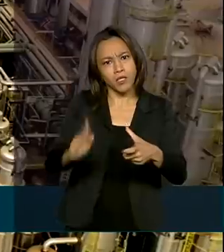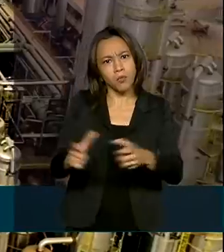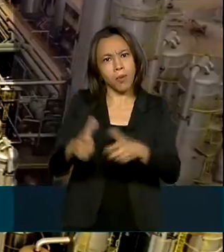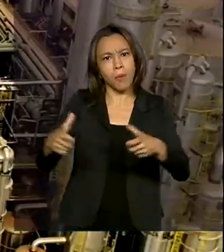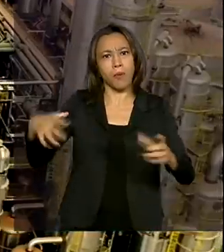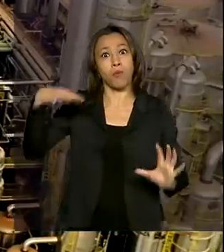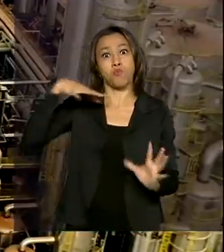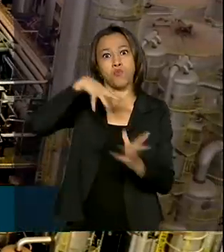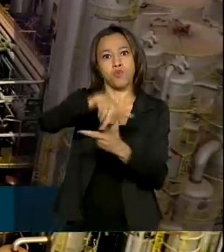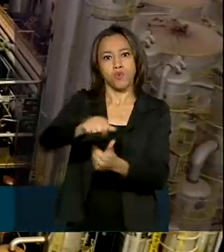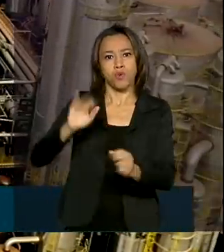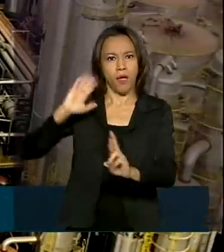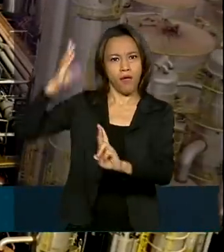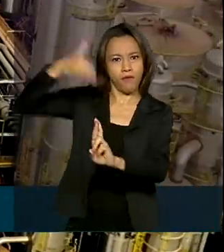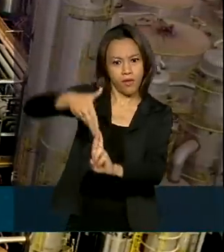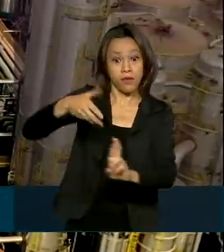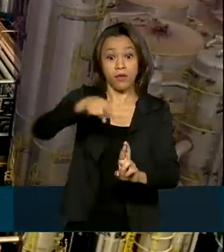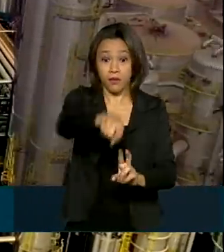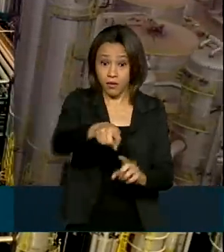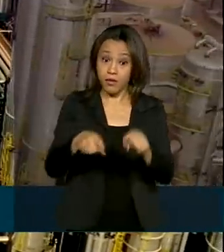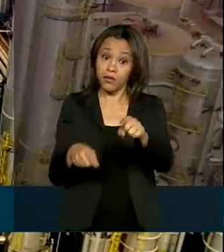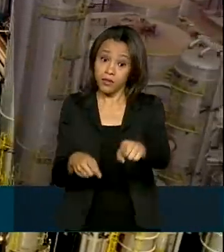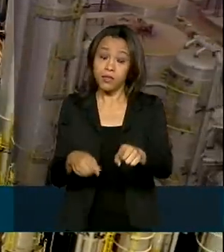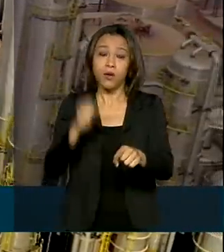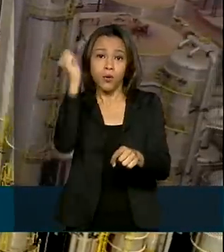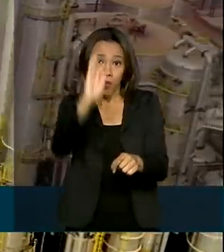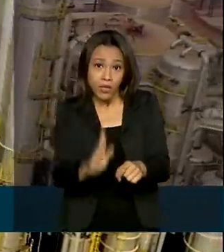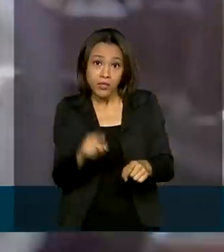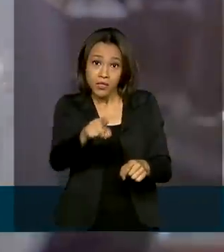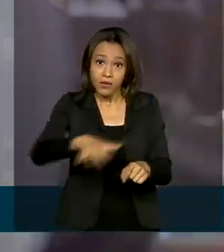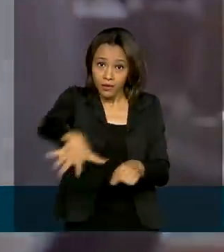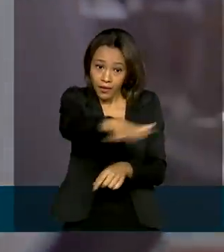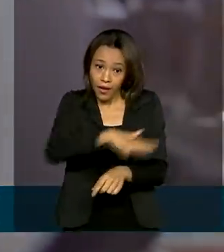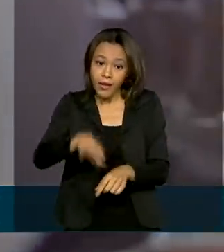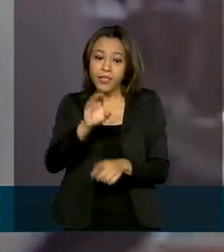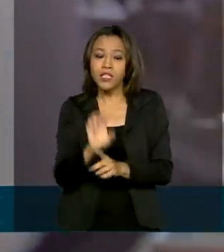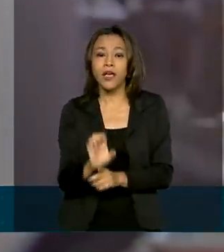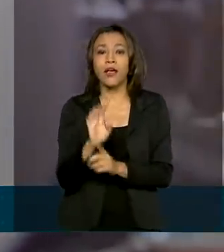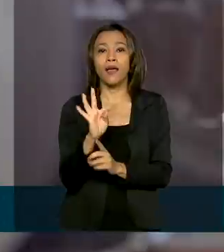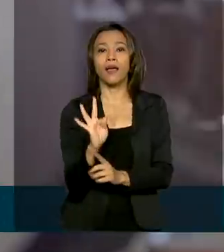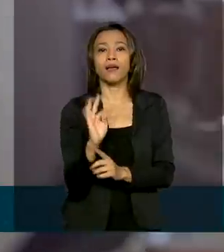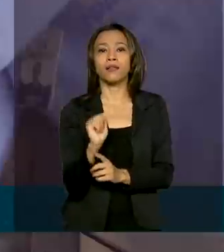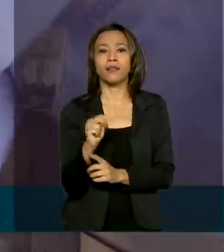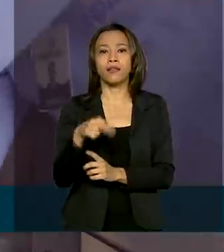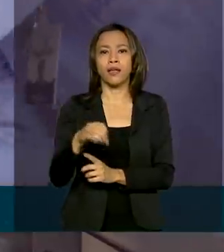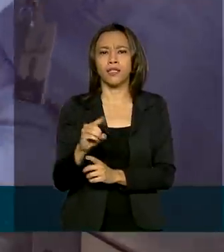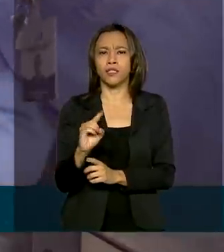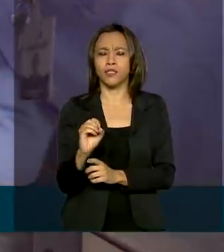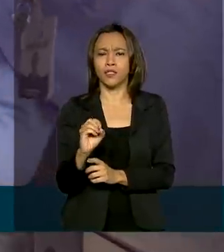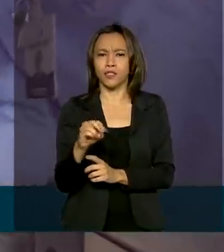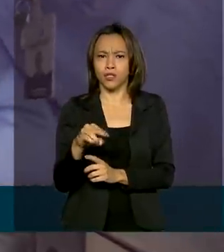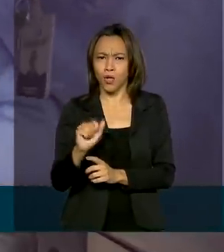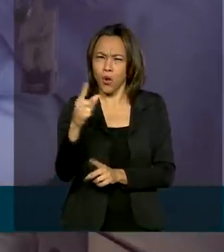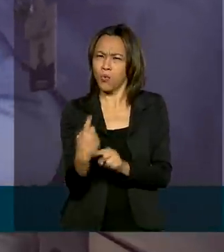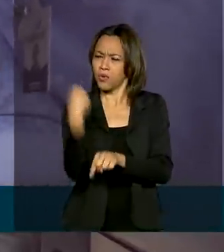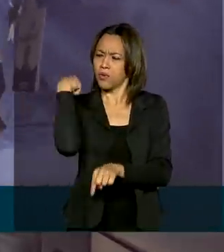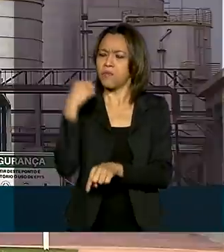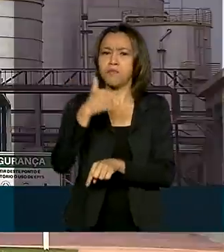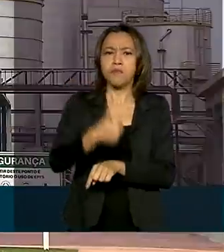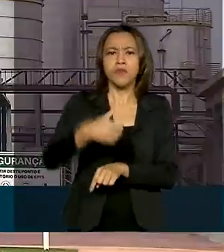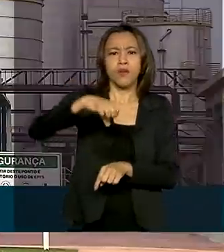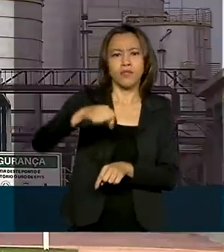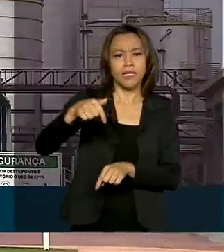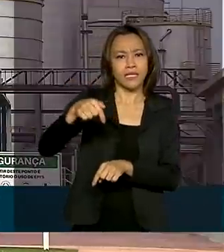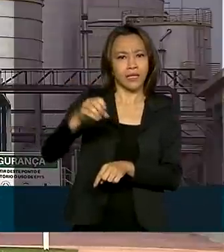estende ao mundo. O Brasil é pioneiro na utilização em larga escala de etanol, desde o fim da década de 1970. Segundo o